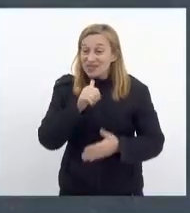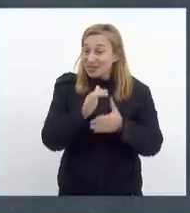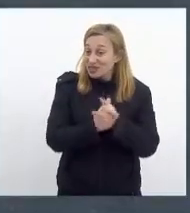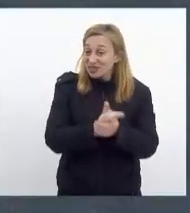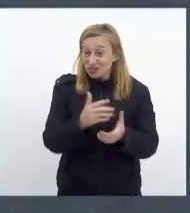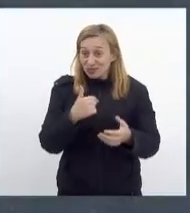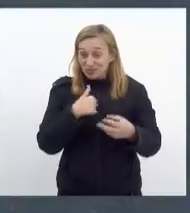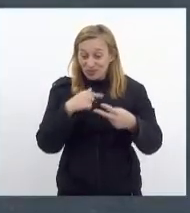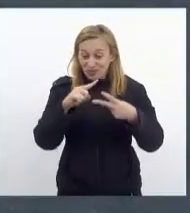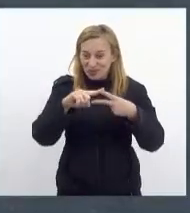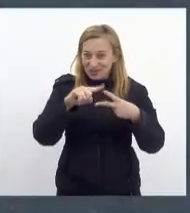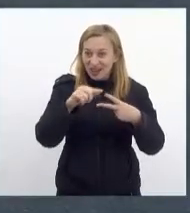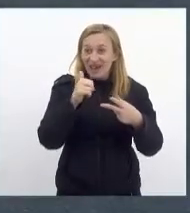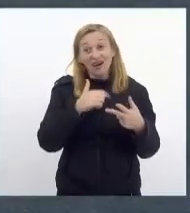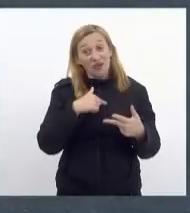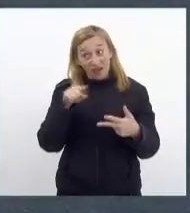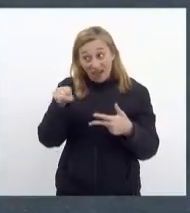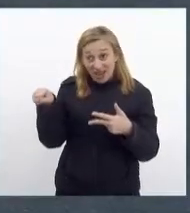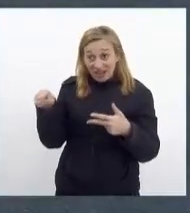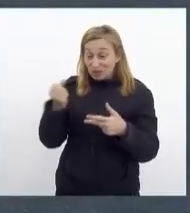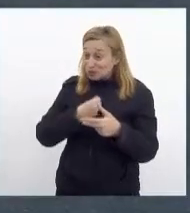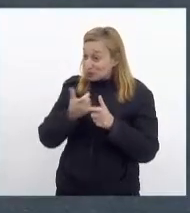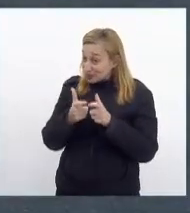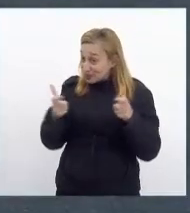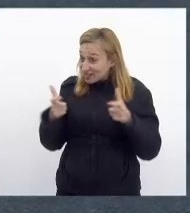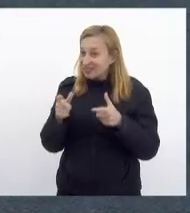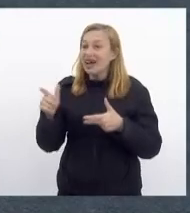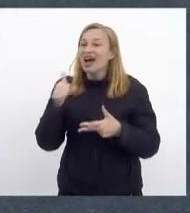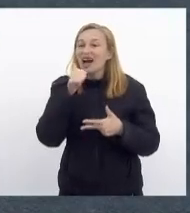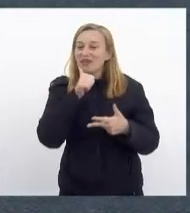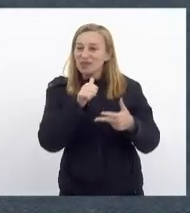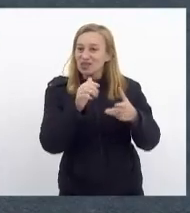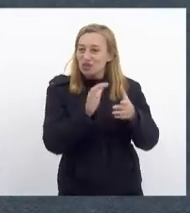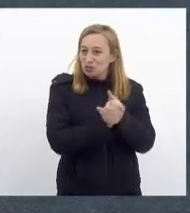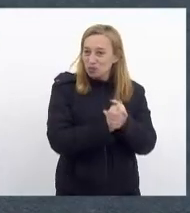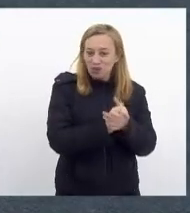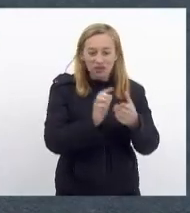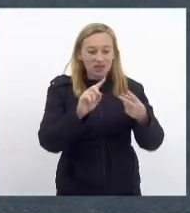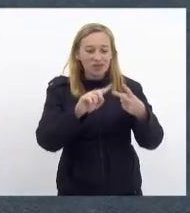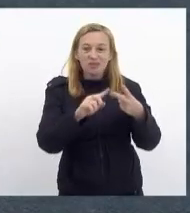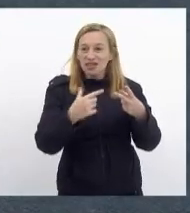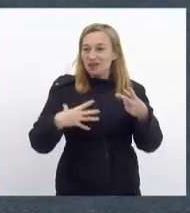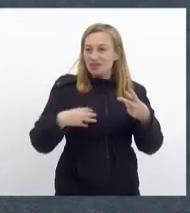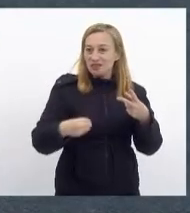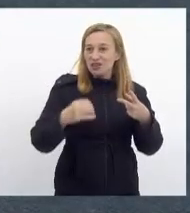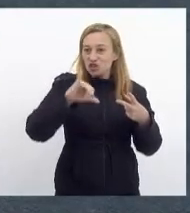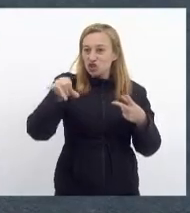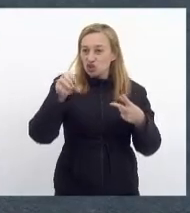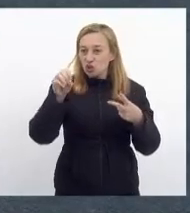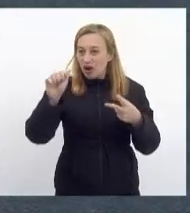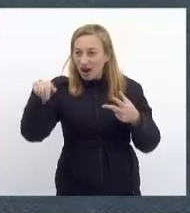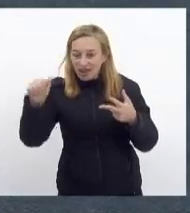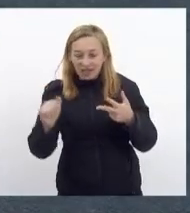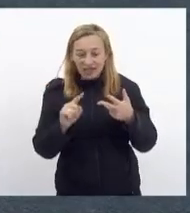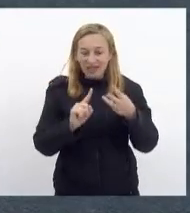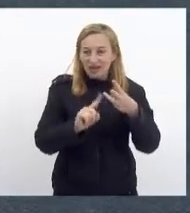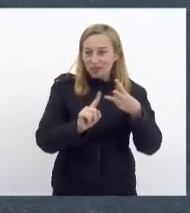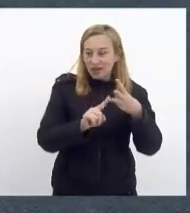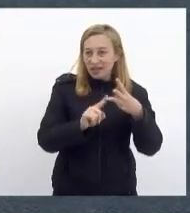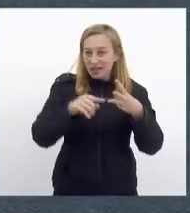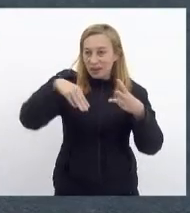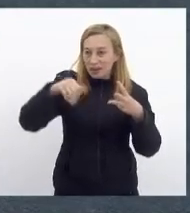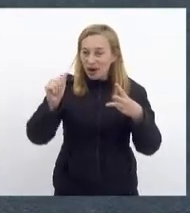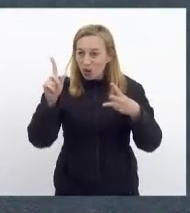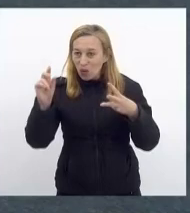esposa, lá em casa, elas são a maioria. Minha esposa, minha filha que se chama Joana e a pequena que nós temos se chama Margot.